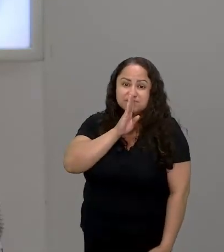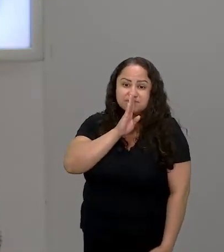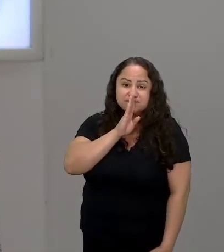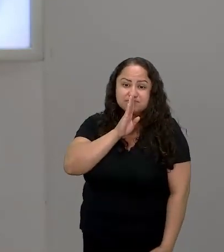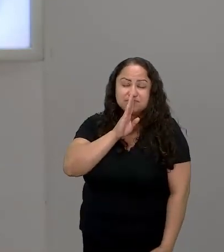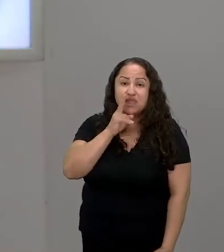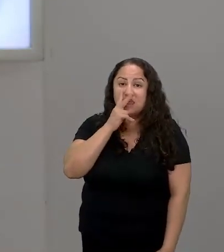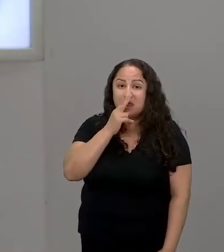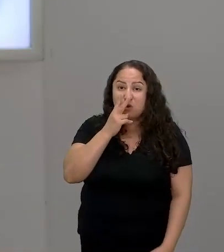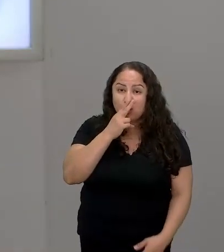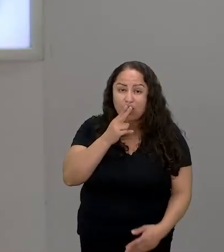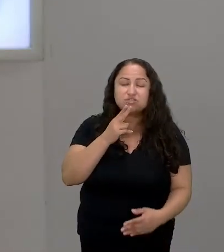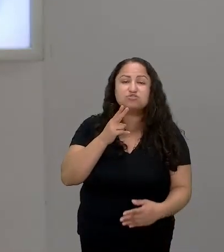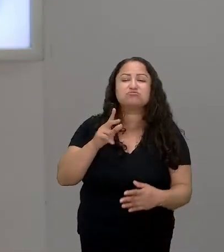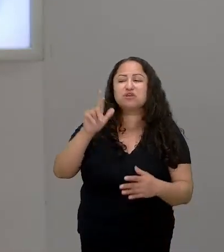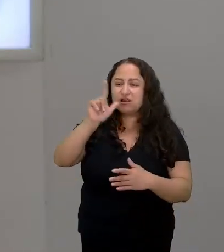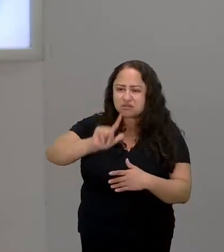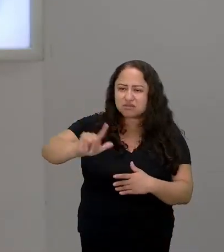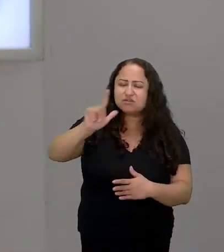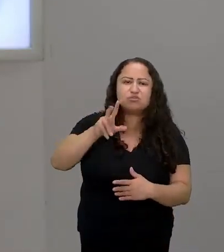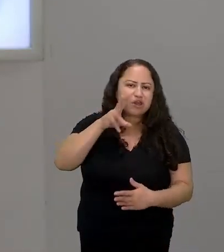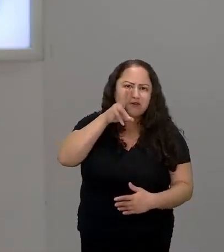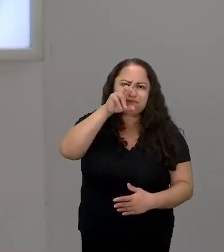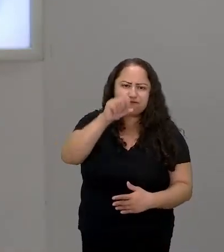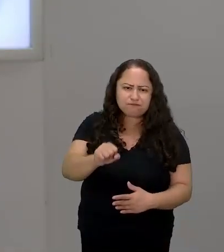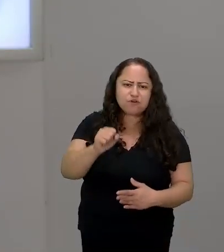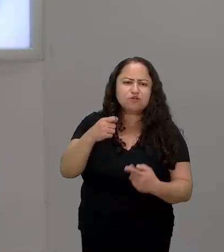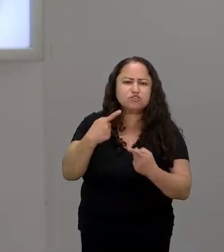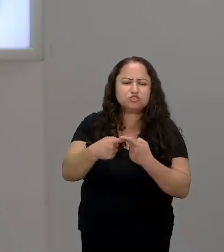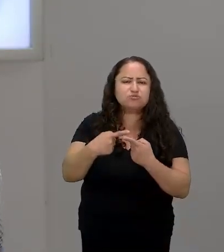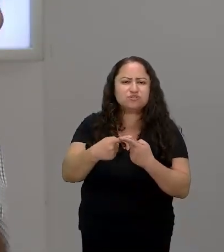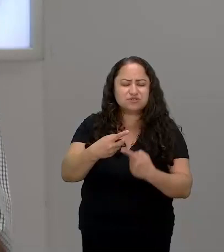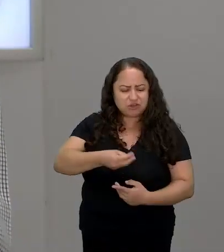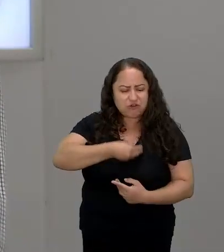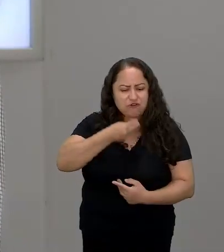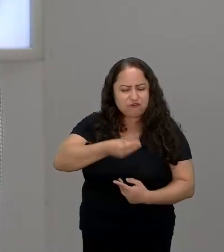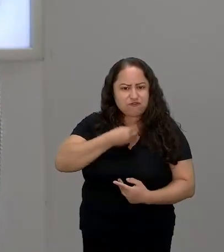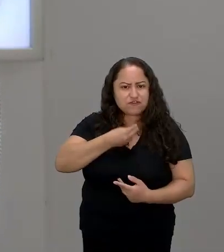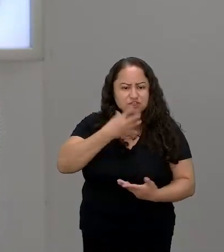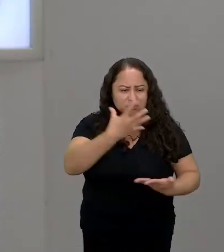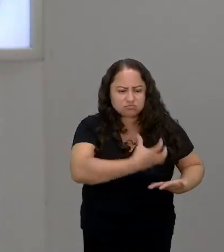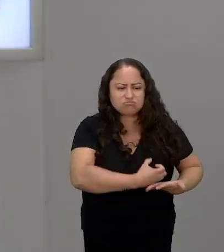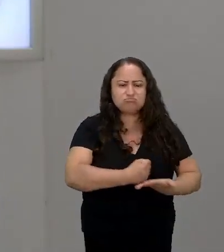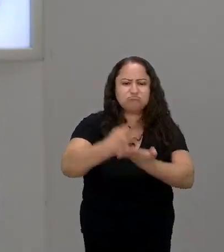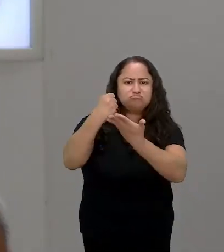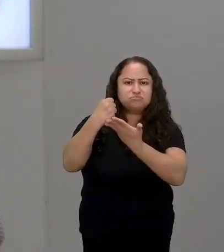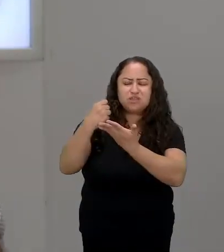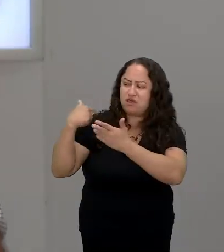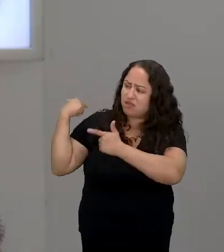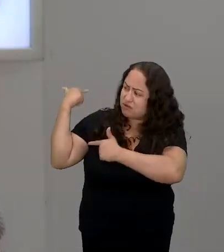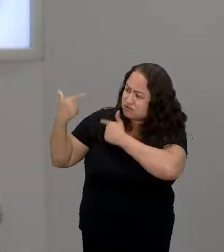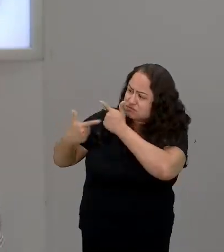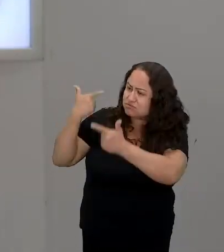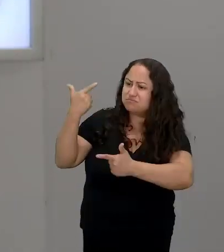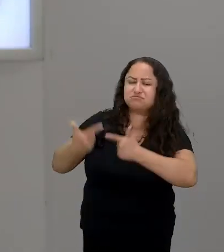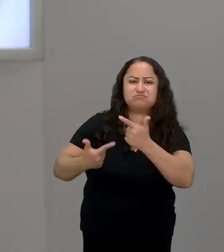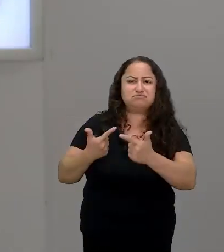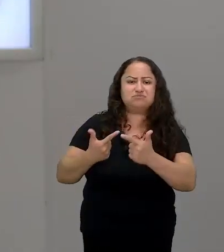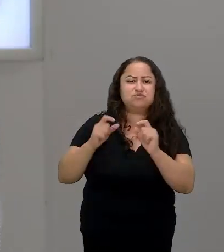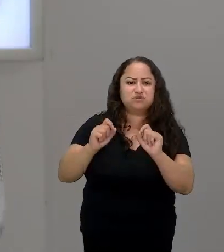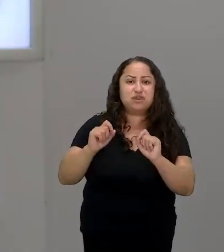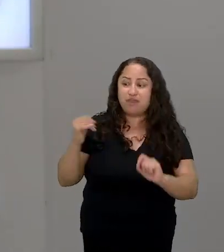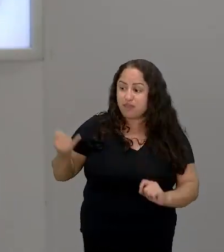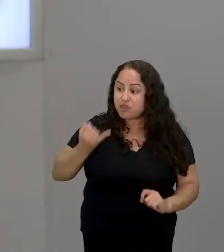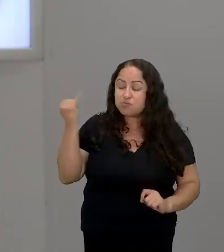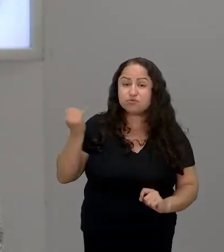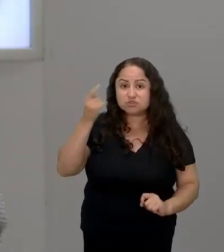eu acho que essa literatura é tão forte porque ela é uma literatura de sobrevivência e de resgate da sua ancestralidade das suas raízes que é fundamental para que